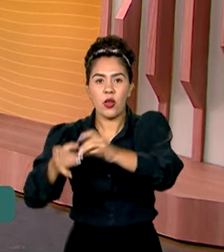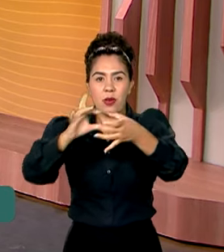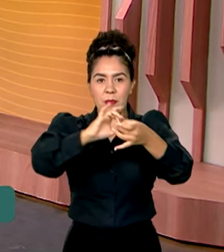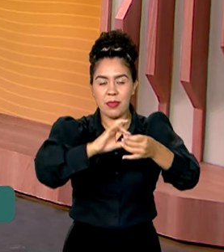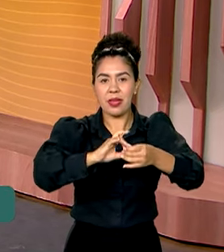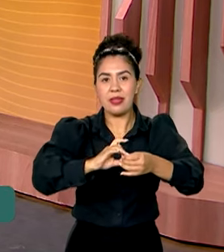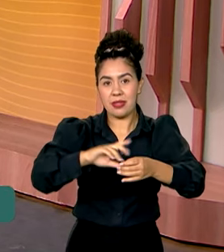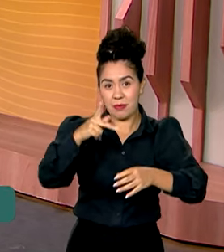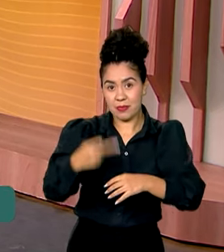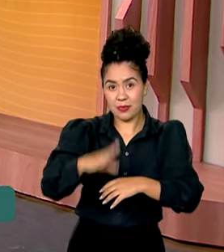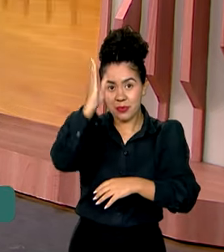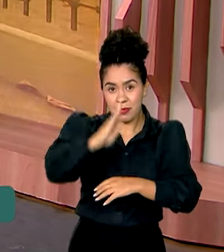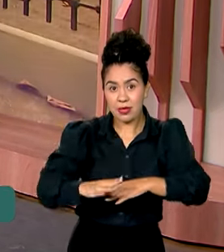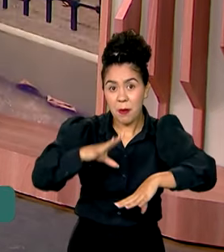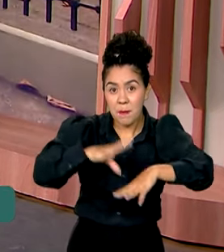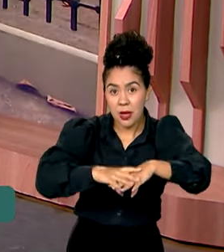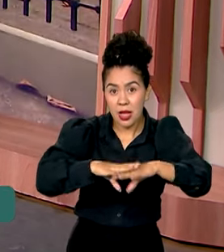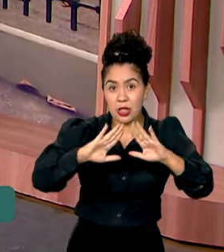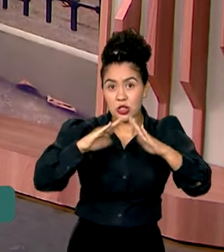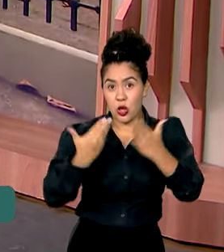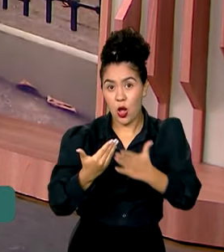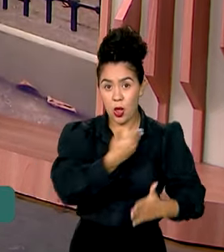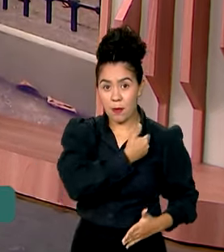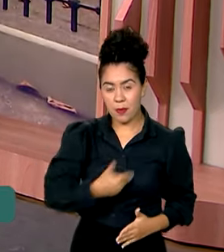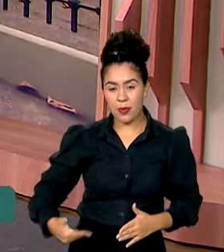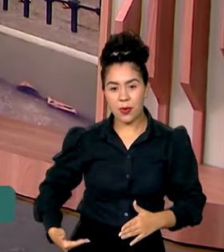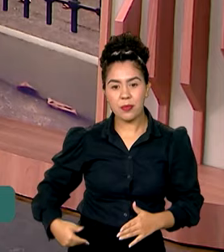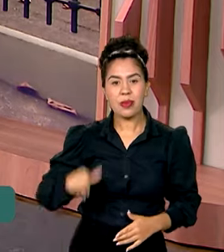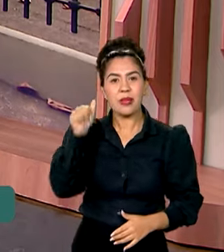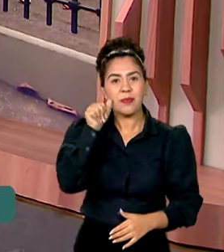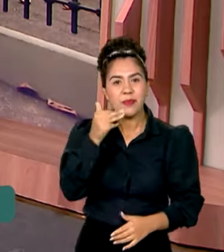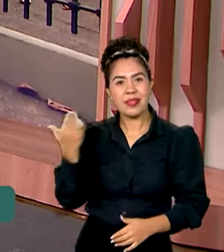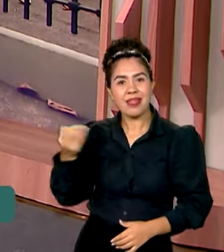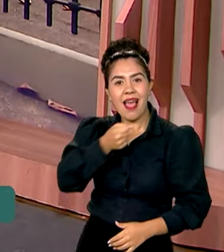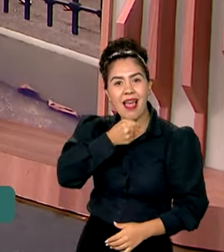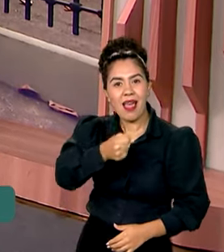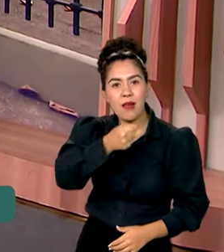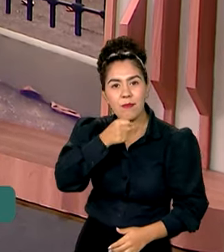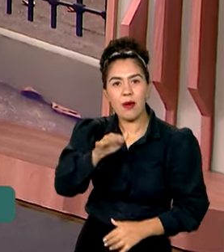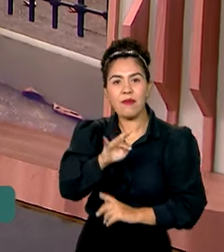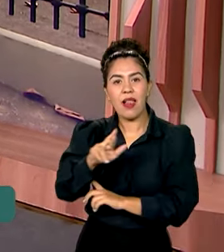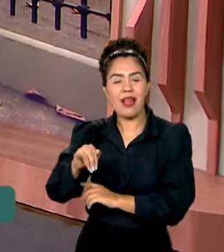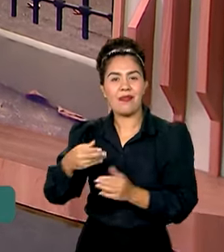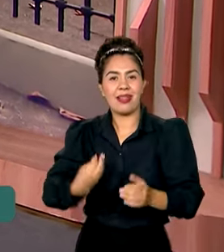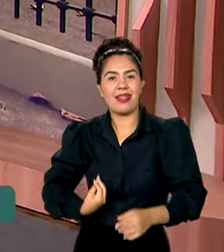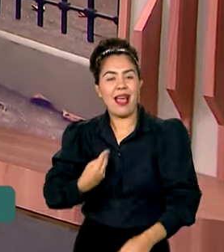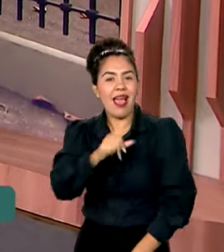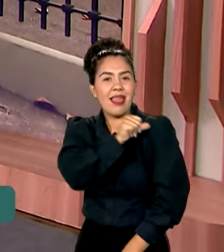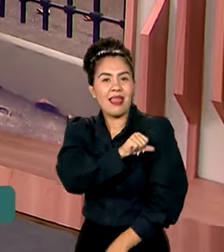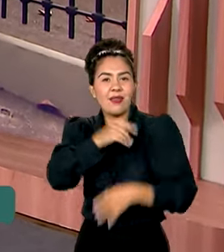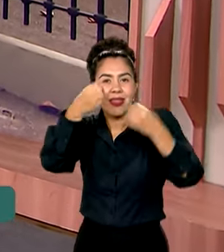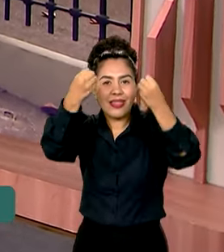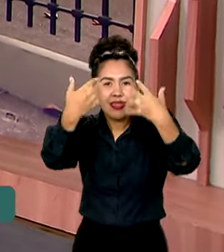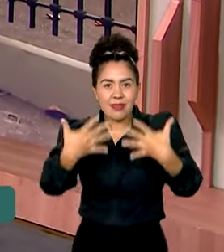Matemática das Escolas Públicas. Ao vivo do Rio de Janeiro, Flávia Grossi tem os detalhes. Bom dia, Flávia.